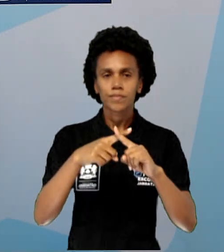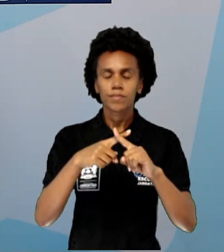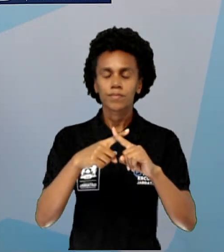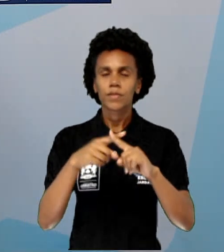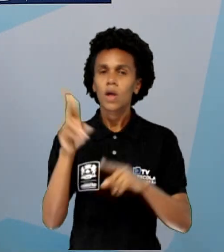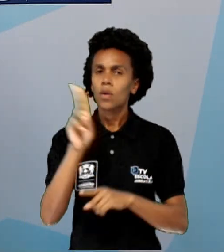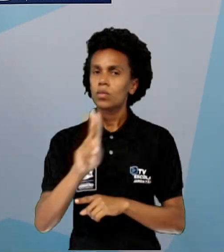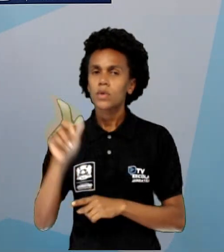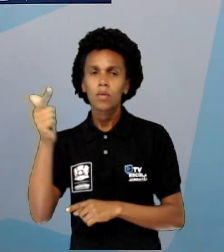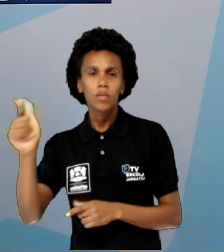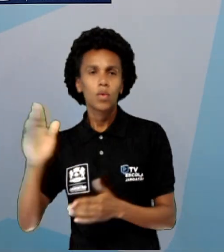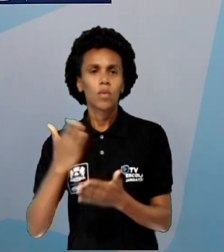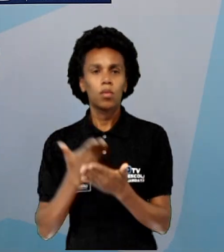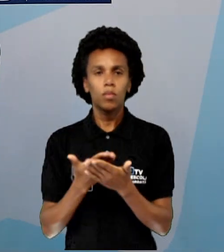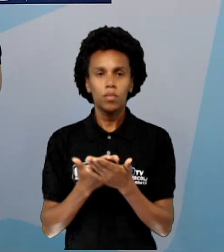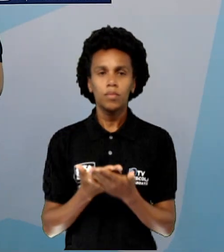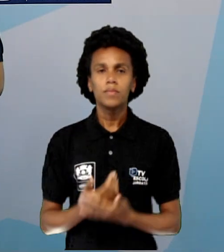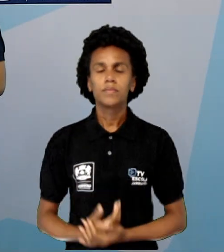em outras aulas também.